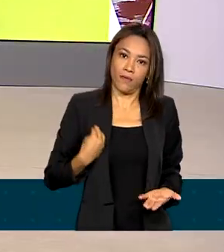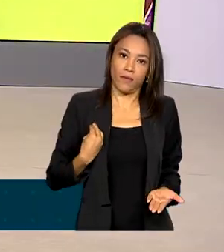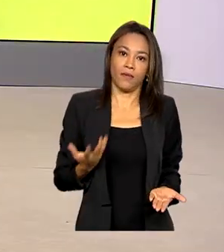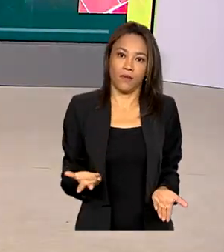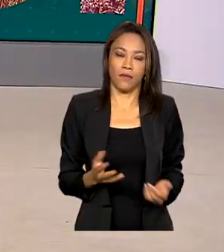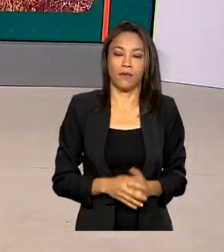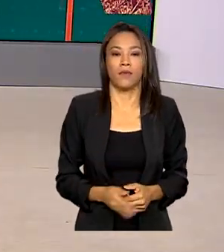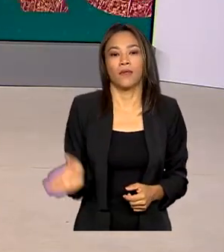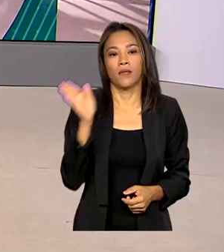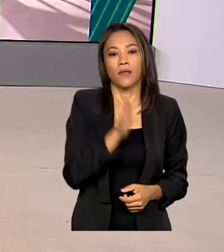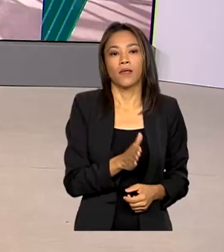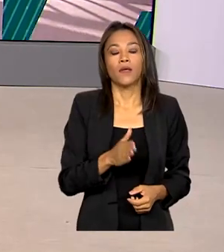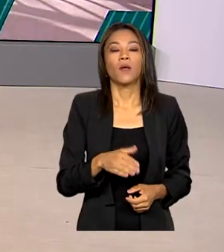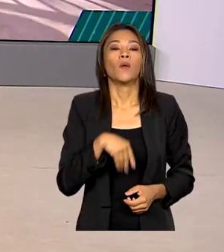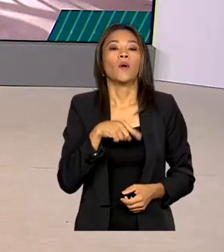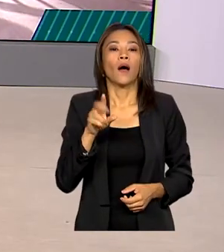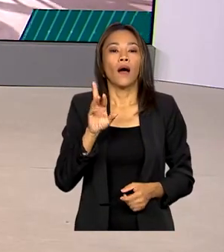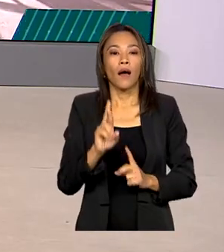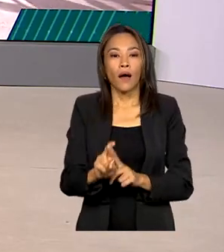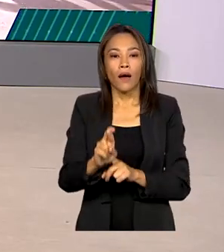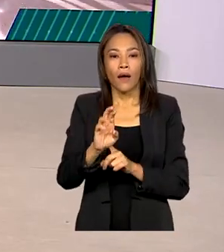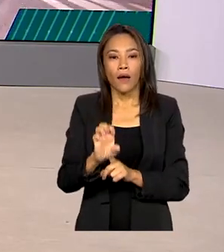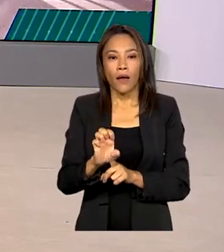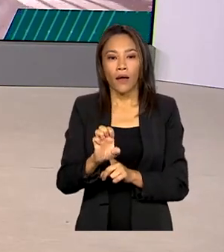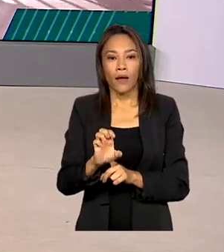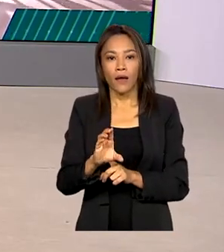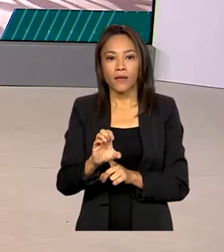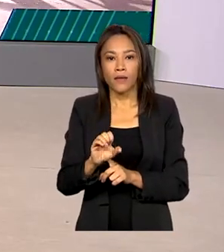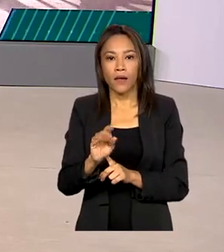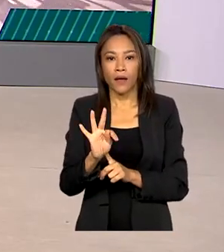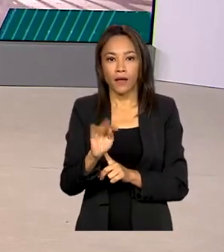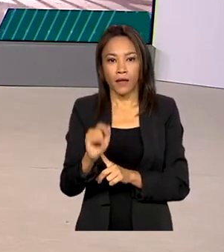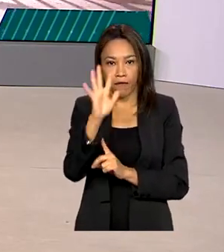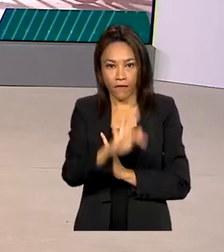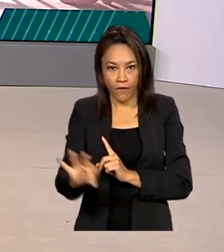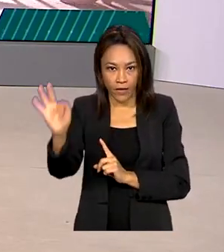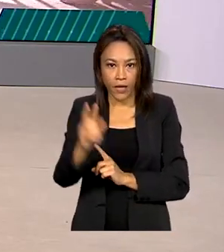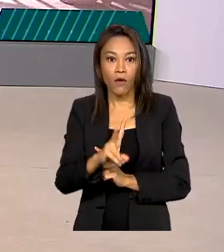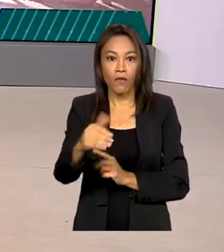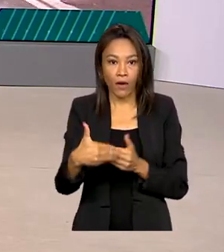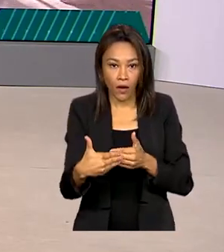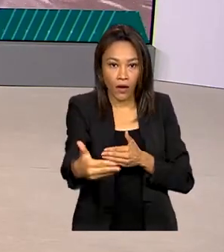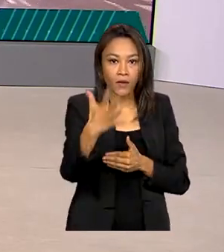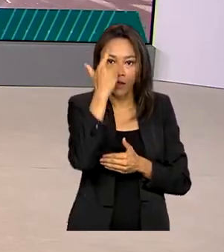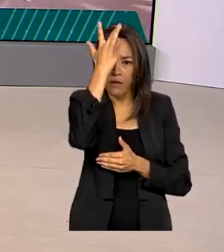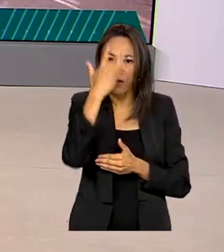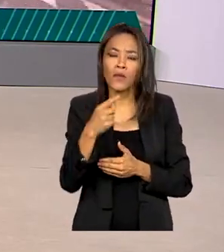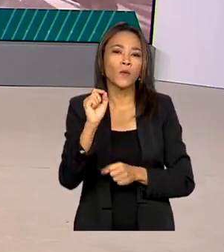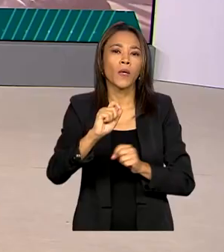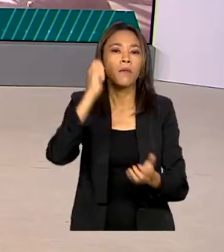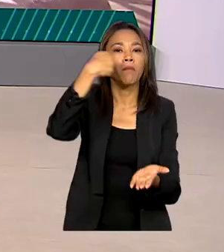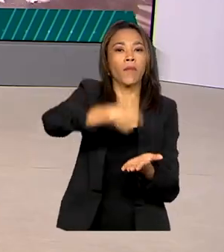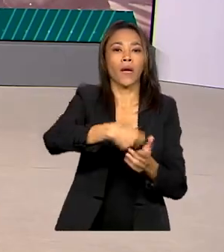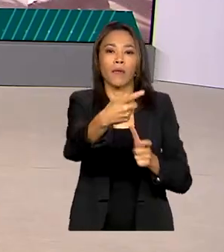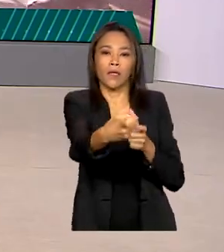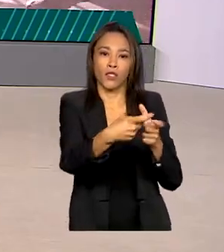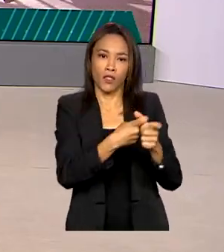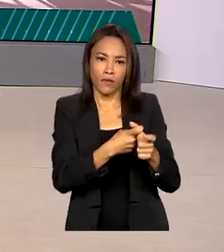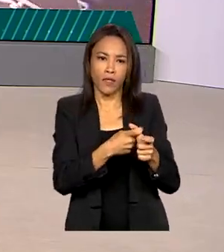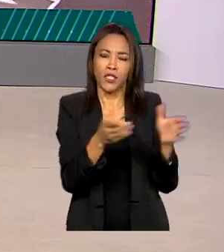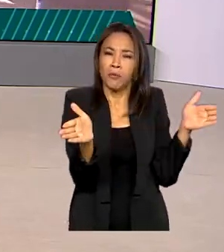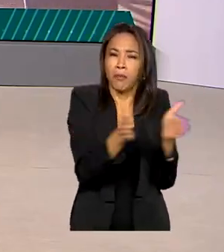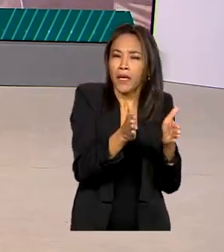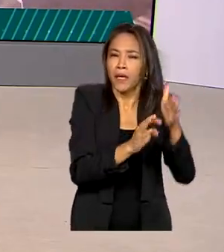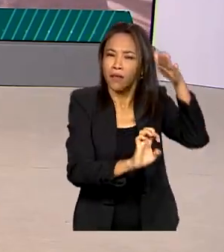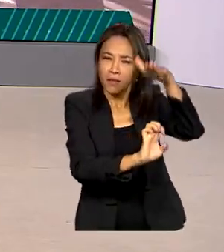A Receita Federal vai facilitar a quitação de dívidas tributárias de micro e pequenas empresas para movimentar a